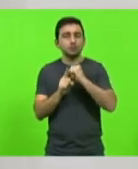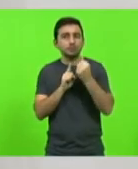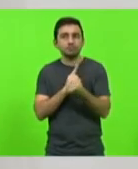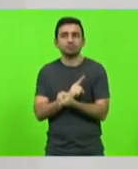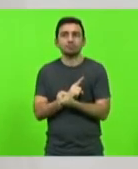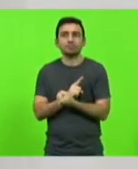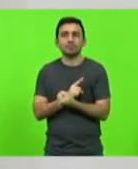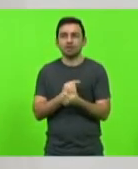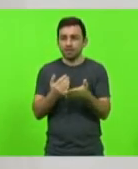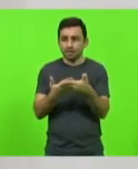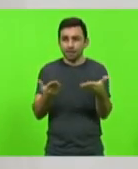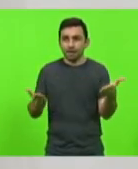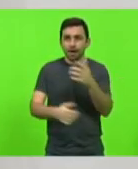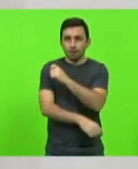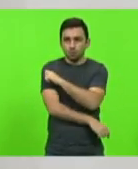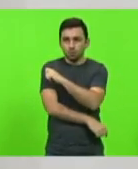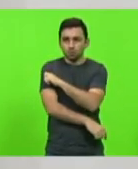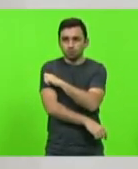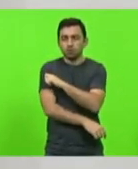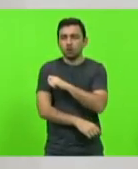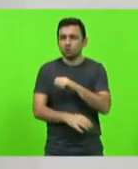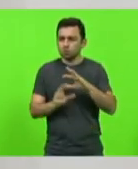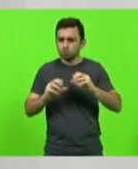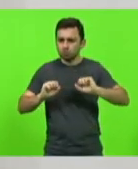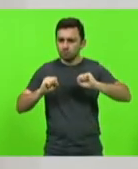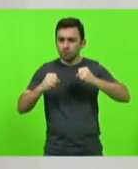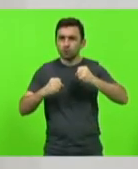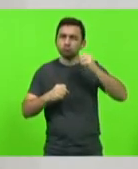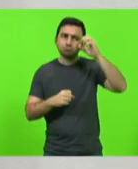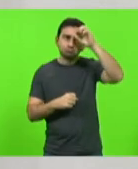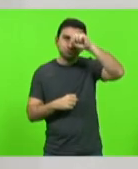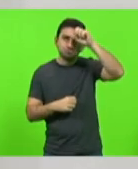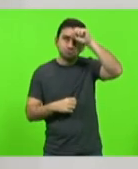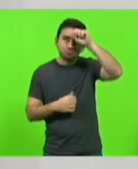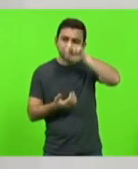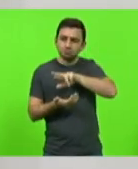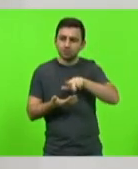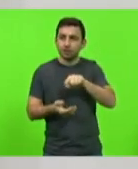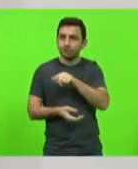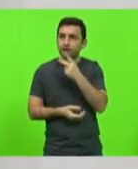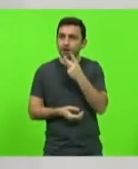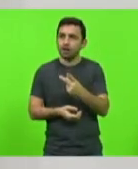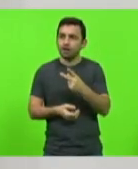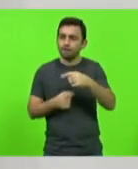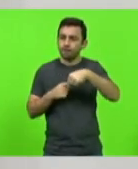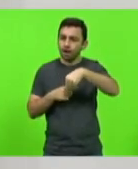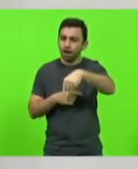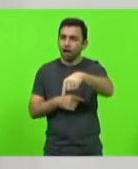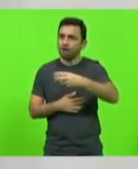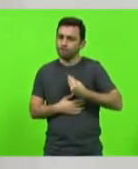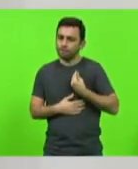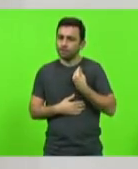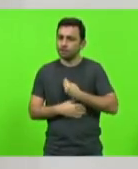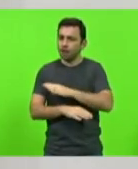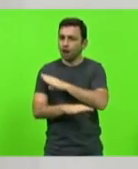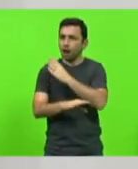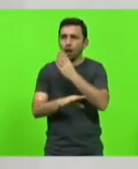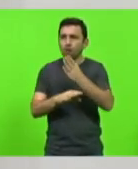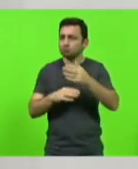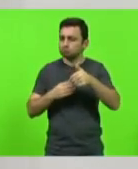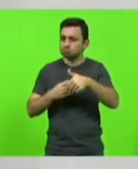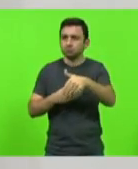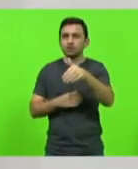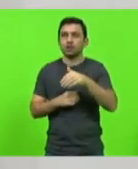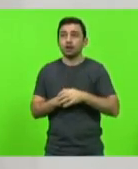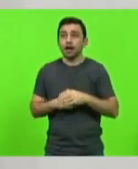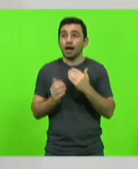Os estudantes relatam muitos aprendizados que dizem levar para o resto da sua vida. O maior